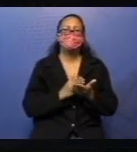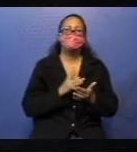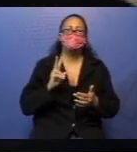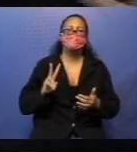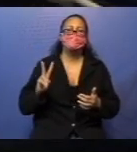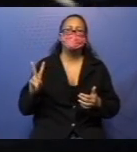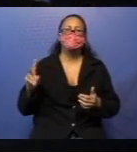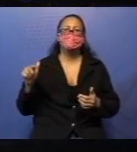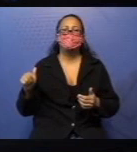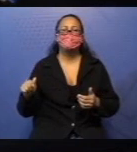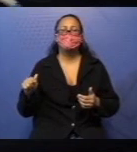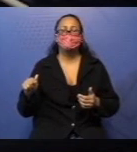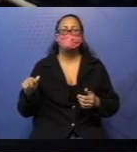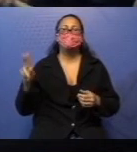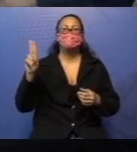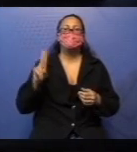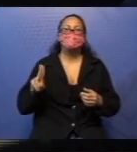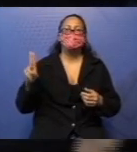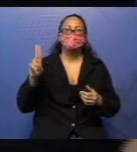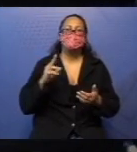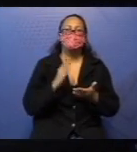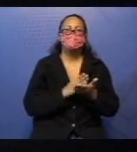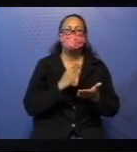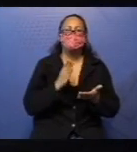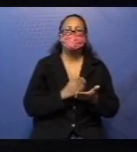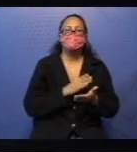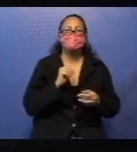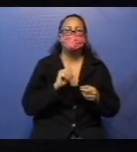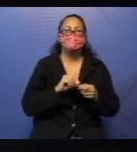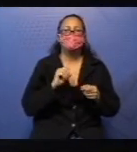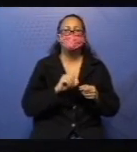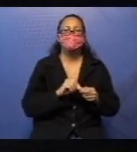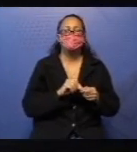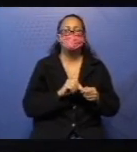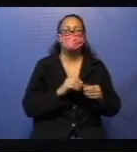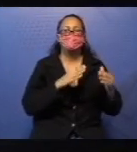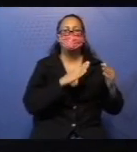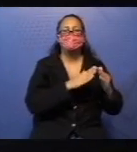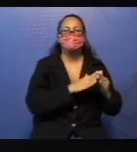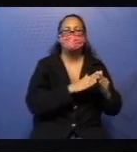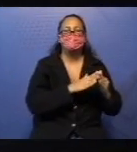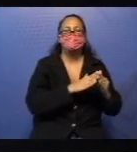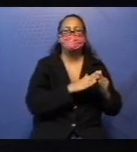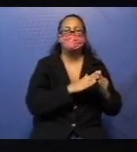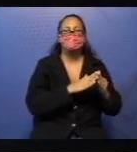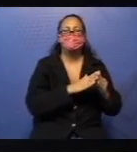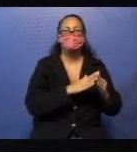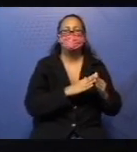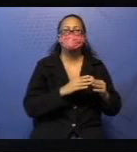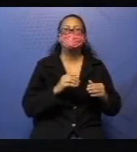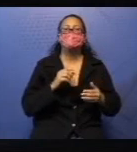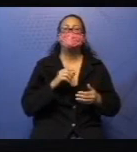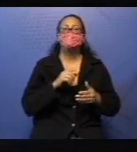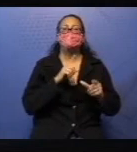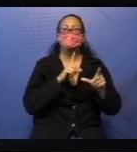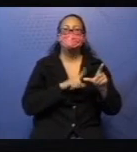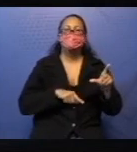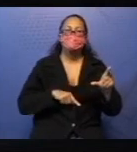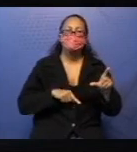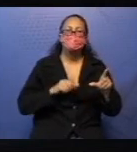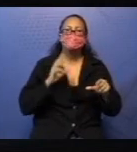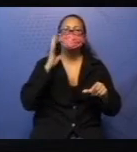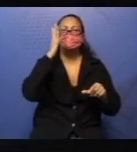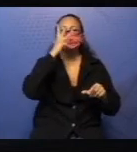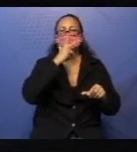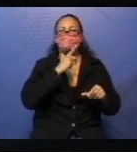Use o caderno para realizar as tarefas. Caderno caprichado, legível. Aperta o